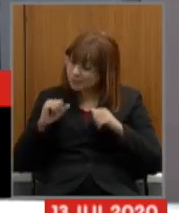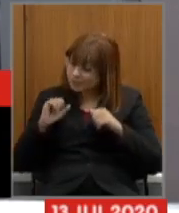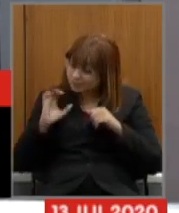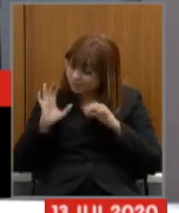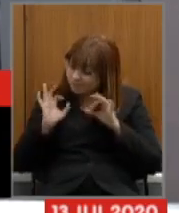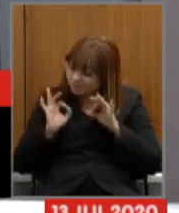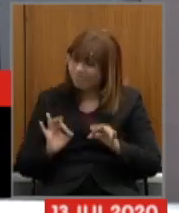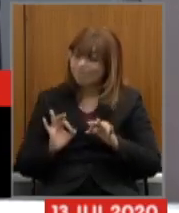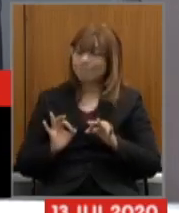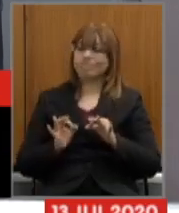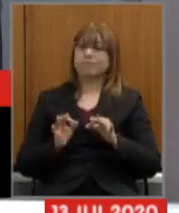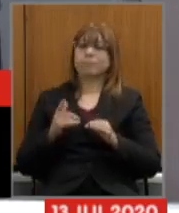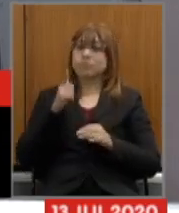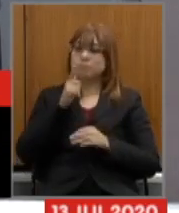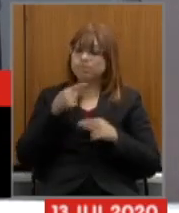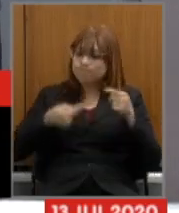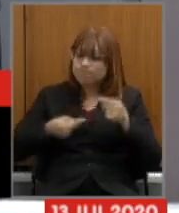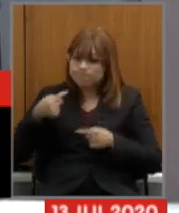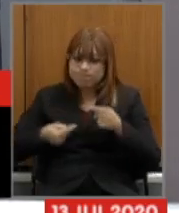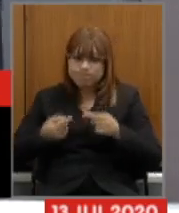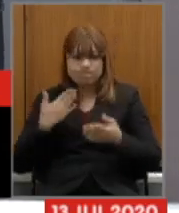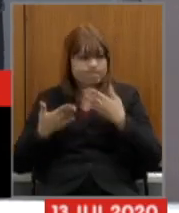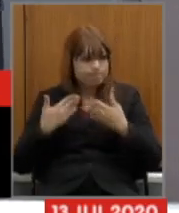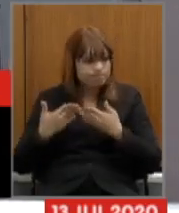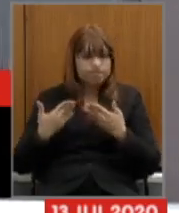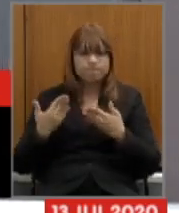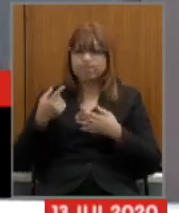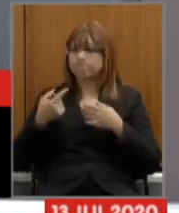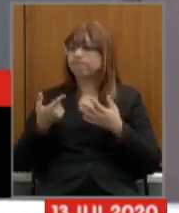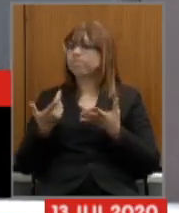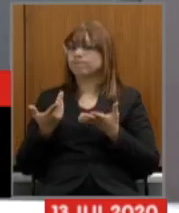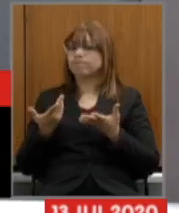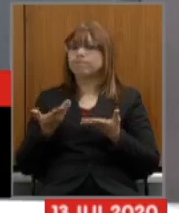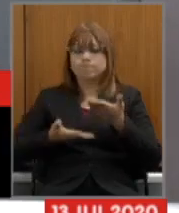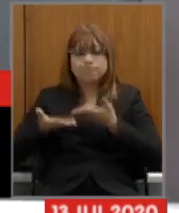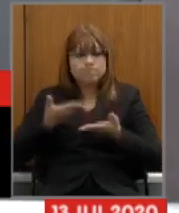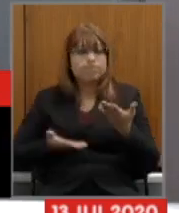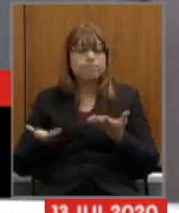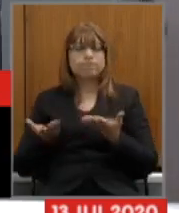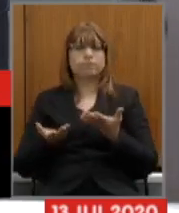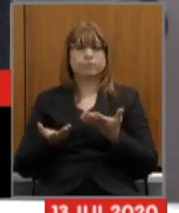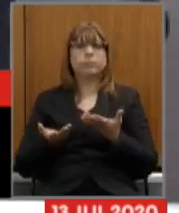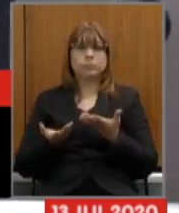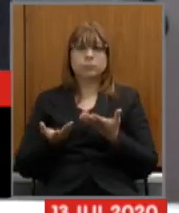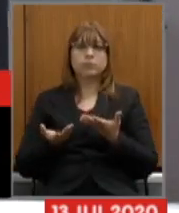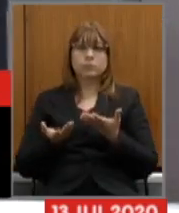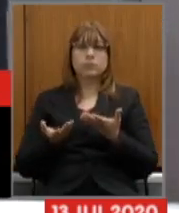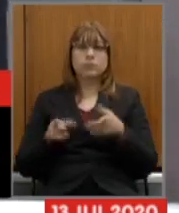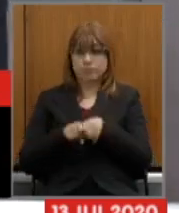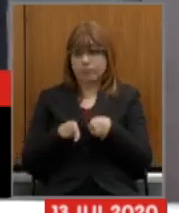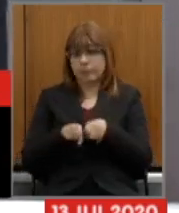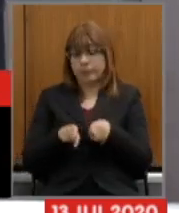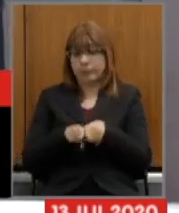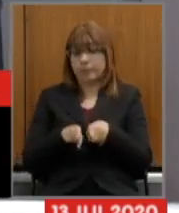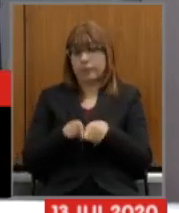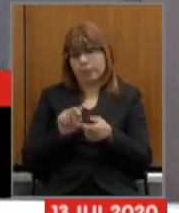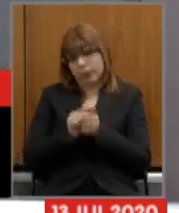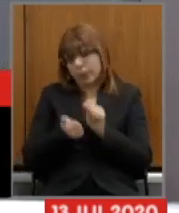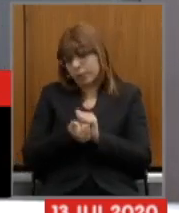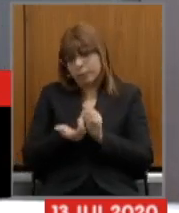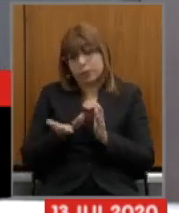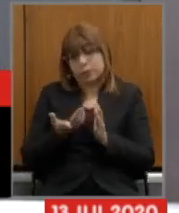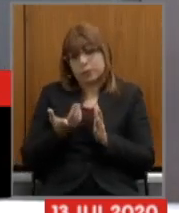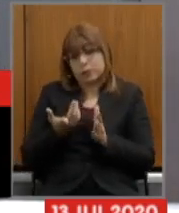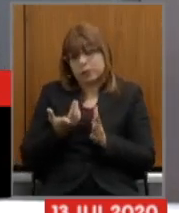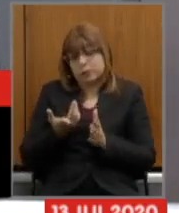o debate toda a possibilidade de conversa de discussão inclusive adequado a nossa nova realidade eu tenho dito que o